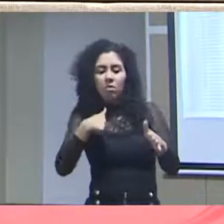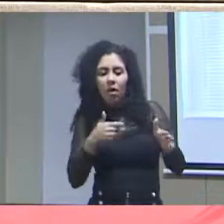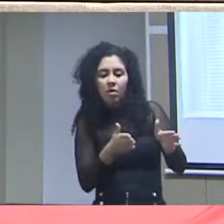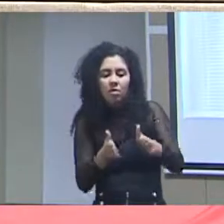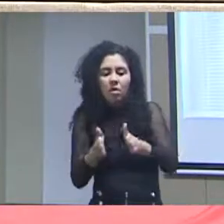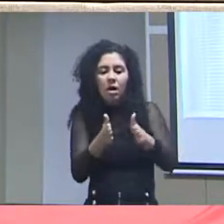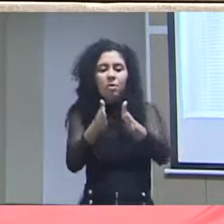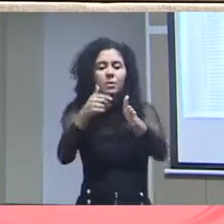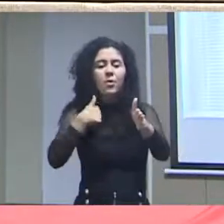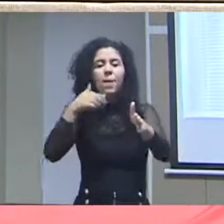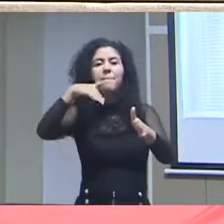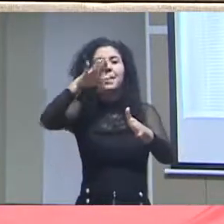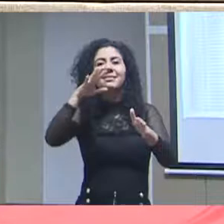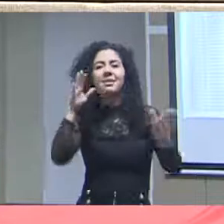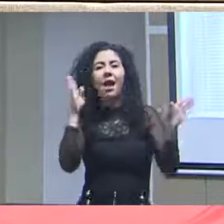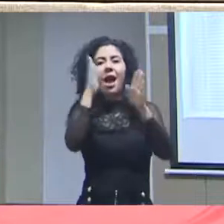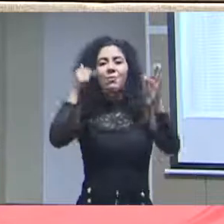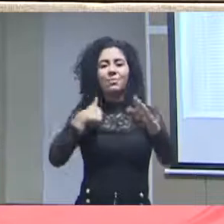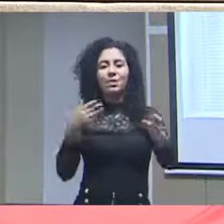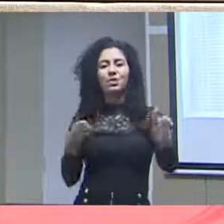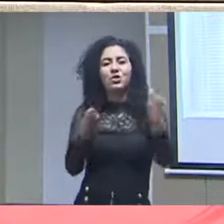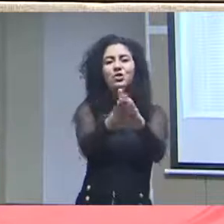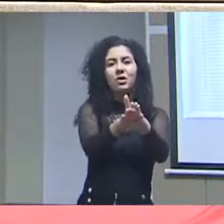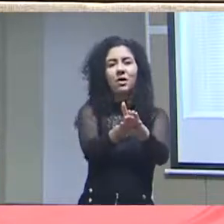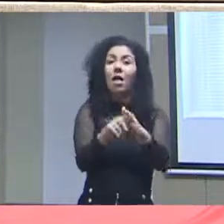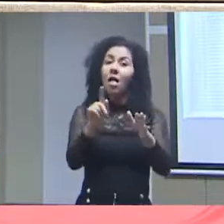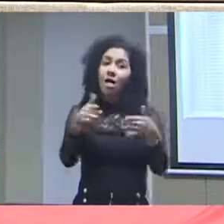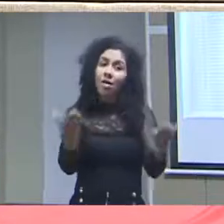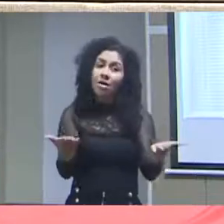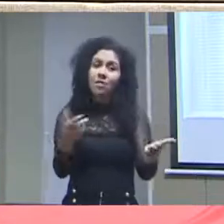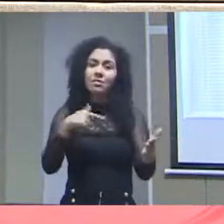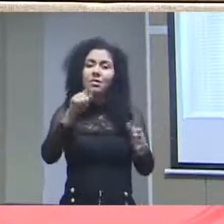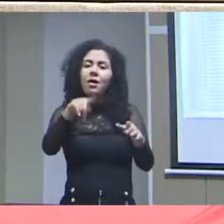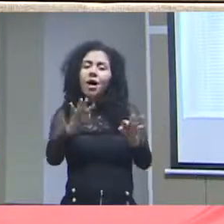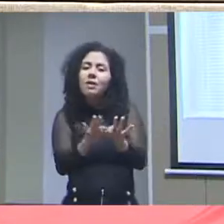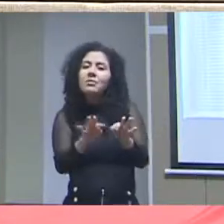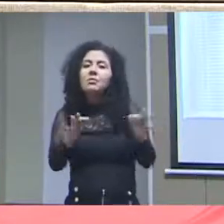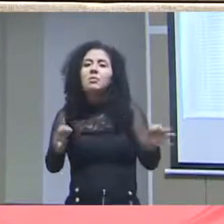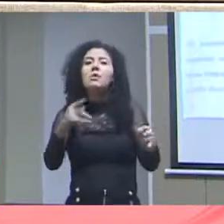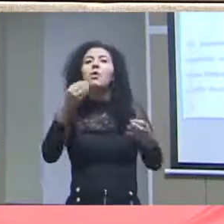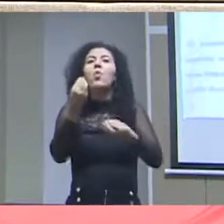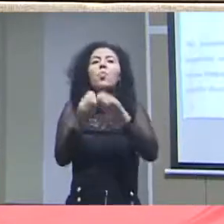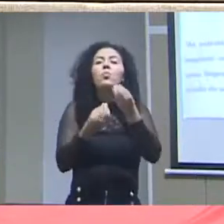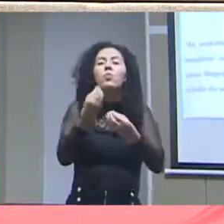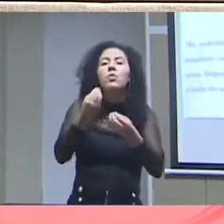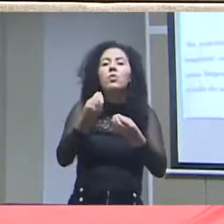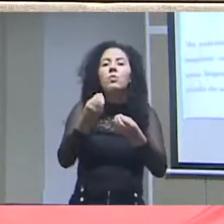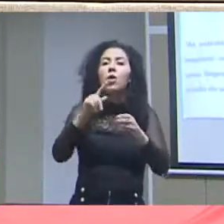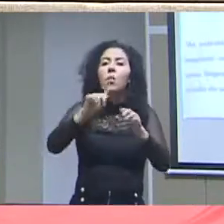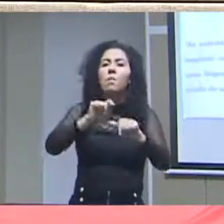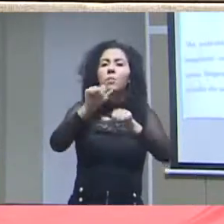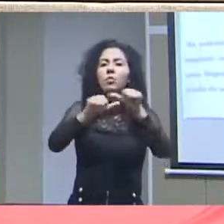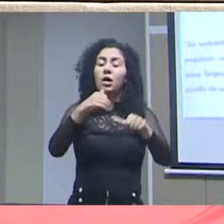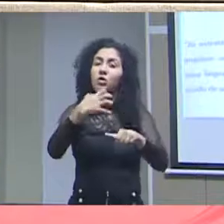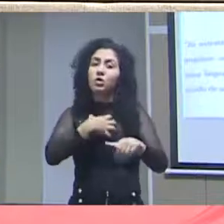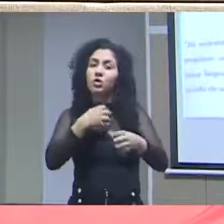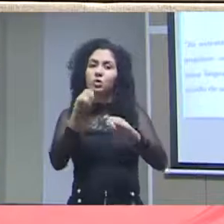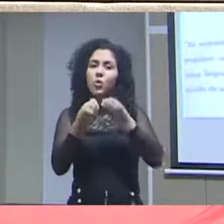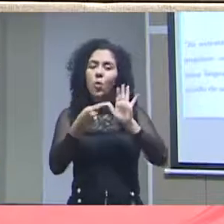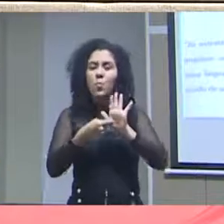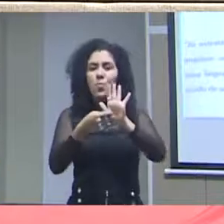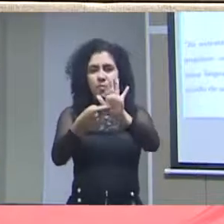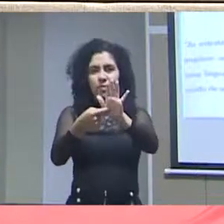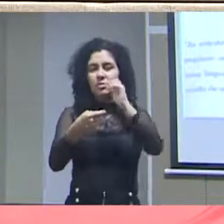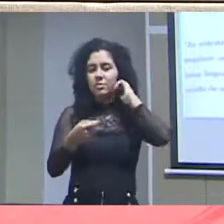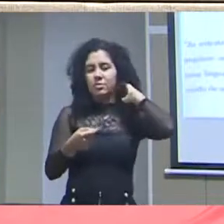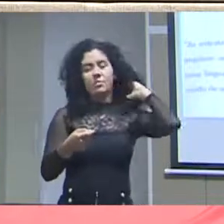lá mais rápido. É disso que a gente está falando de democratizar, só mudando a forma de apresentar. Isso não é válido